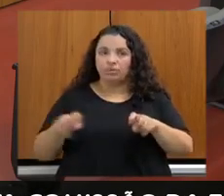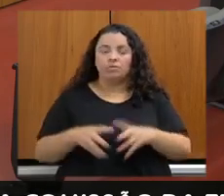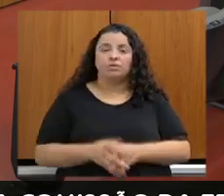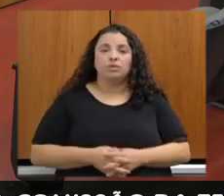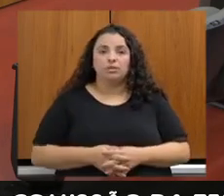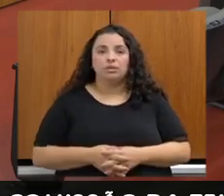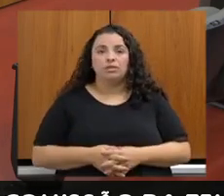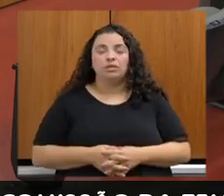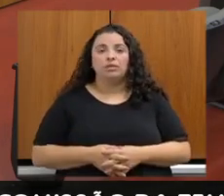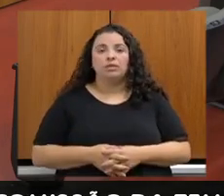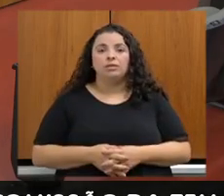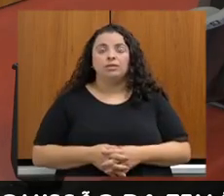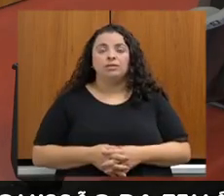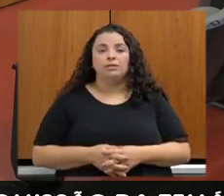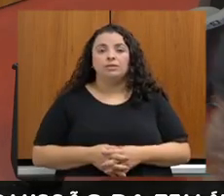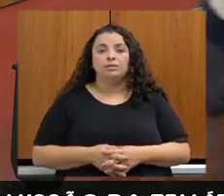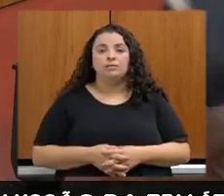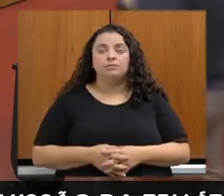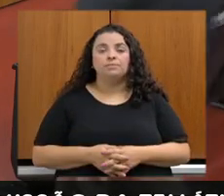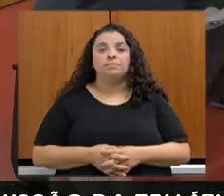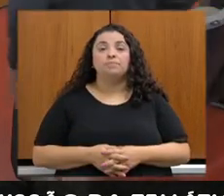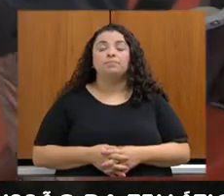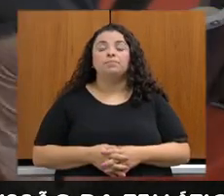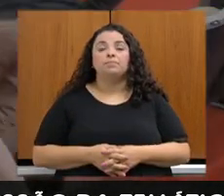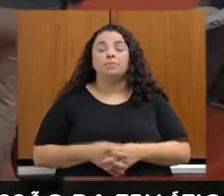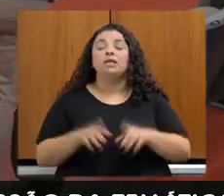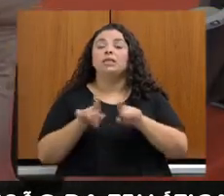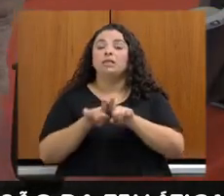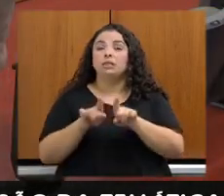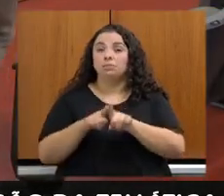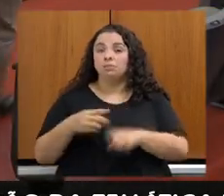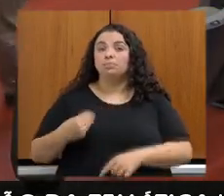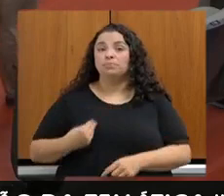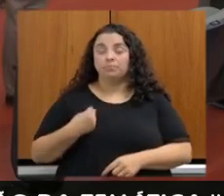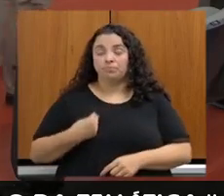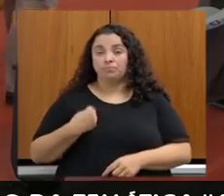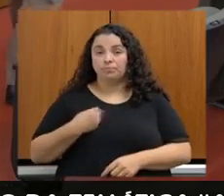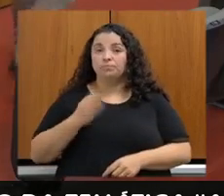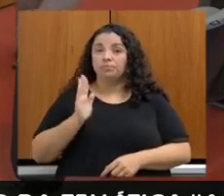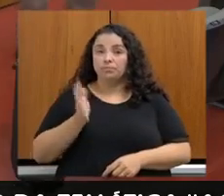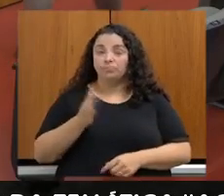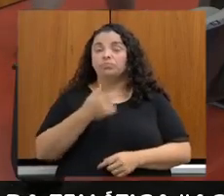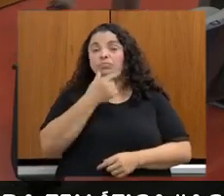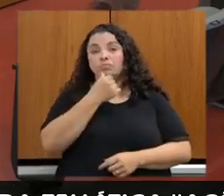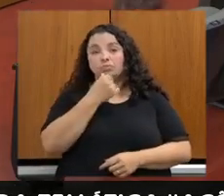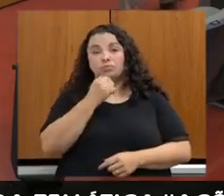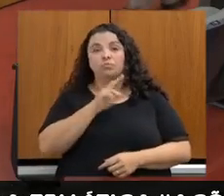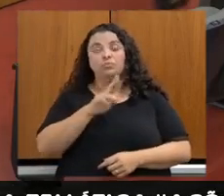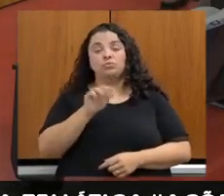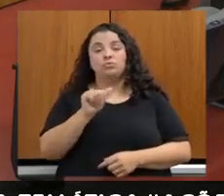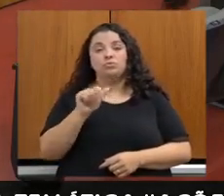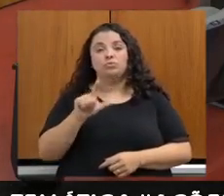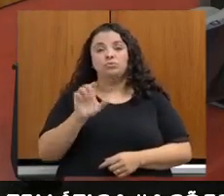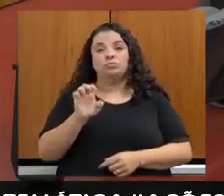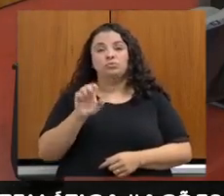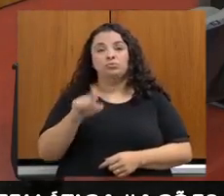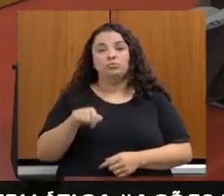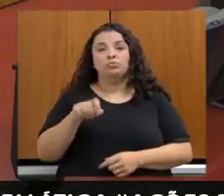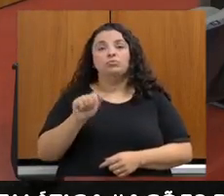mesa. Presente conosco também o senhor Alexandre de Castro Leal,